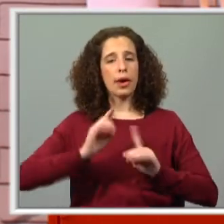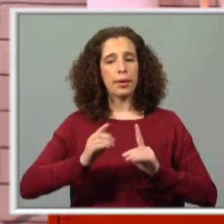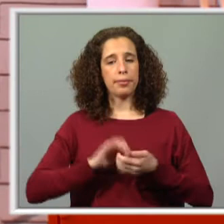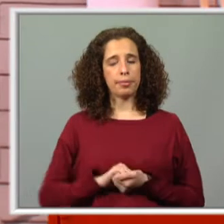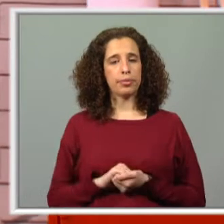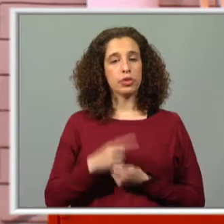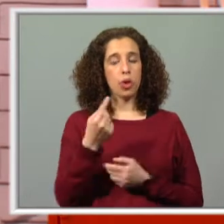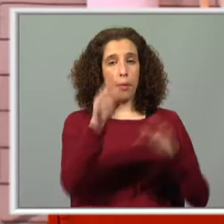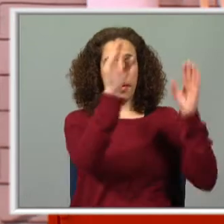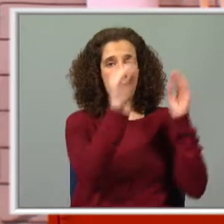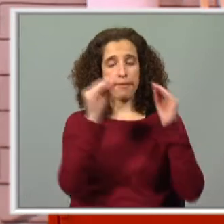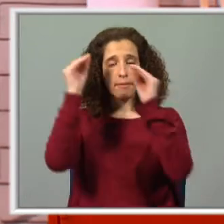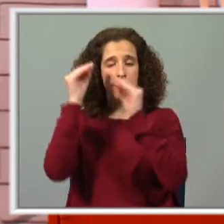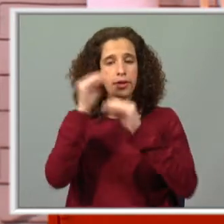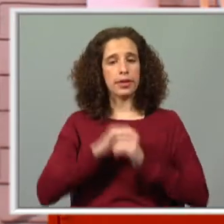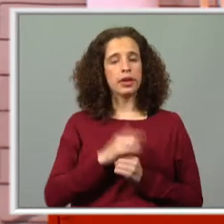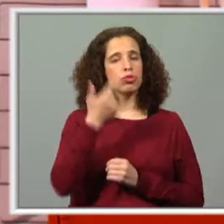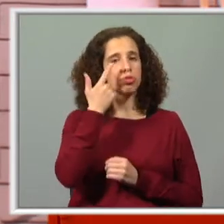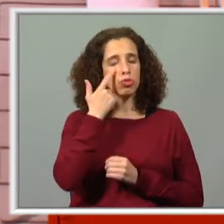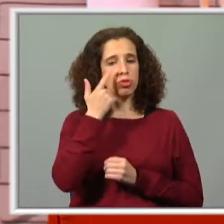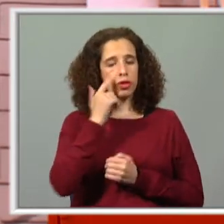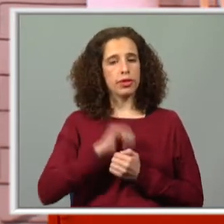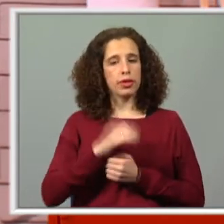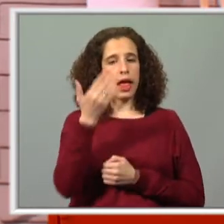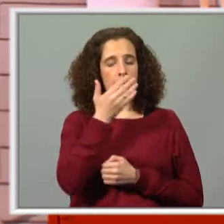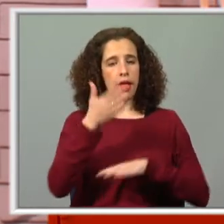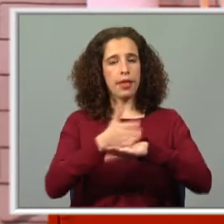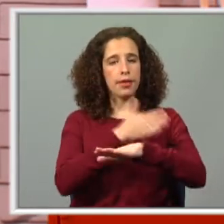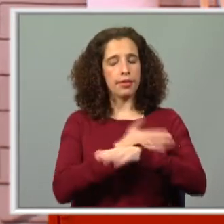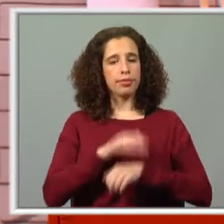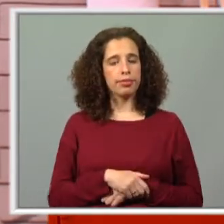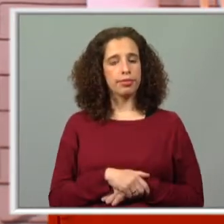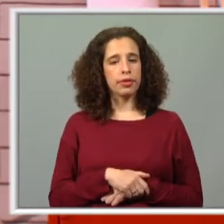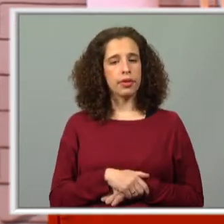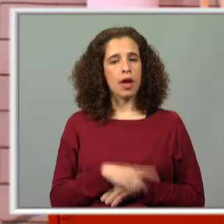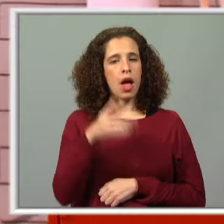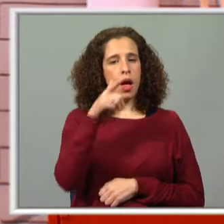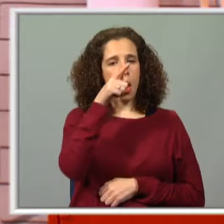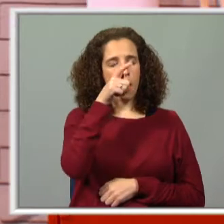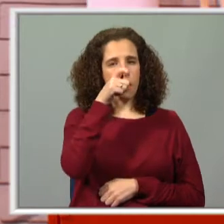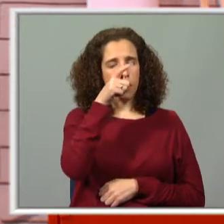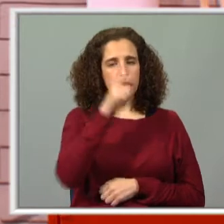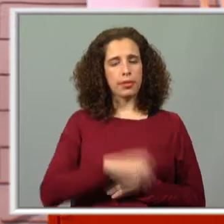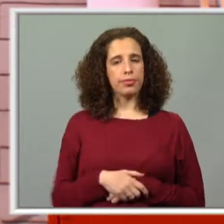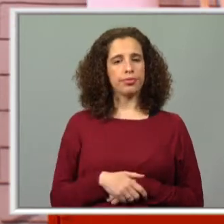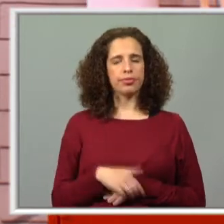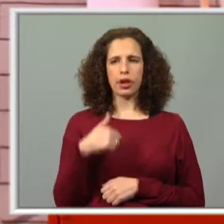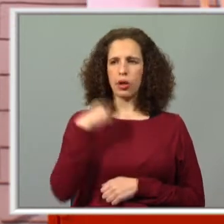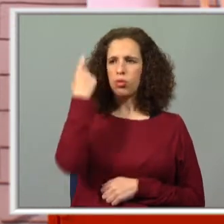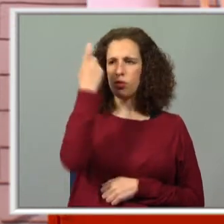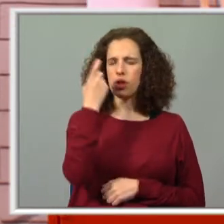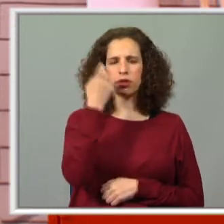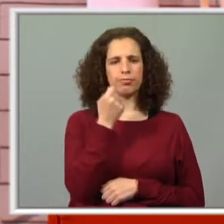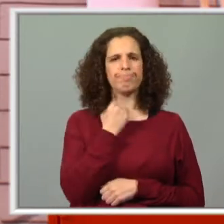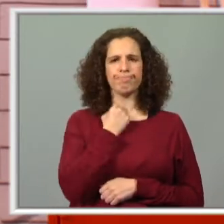Uma das personagens que tivemos, que conhecemos no bloco anterior, era uma formiga. E eu pensei,